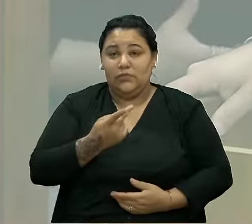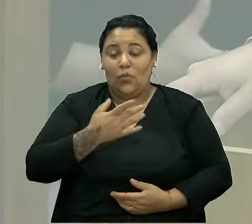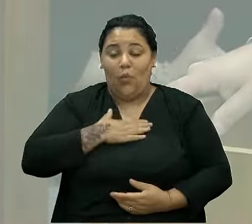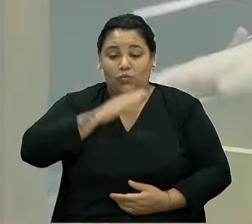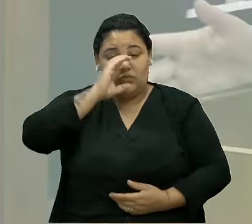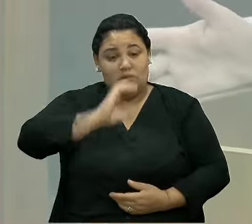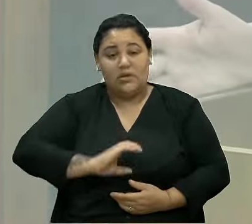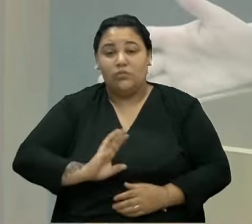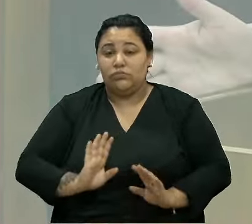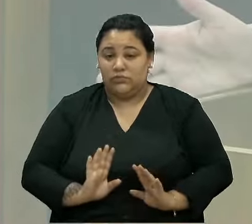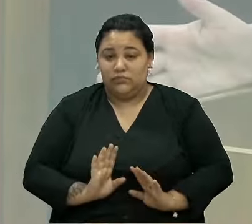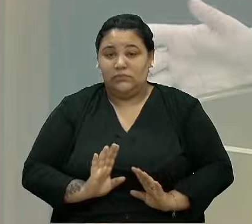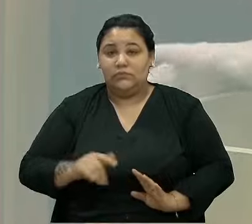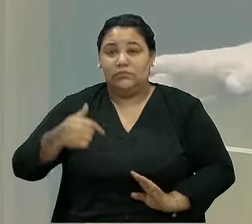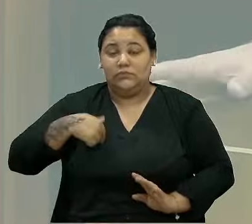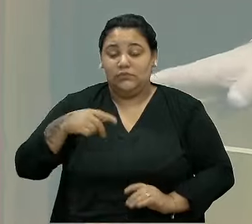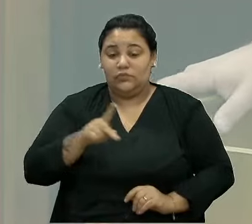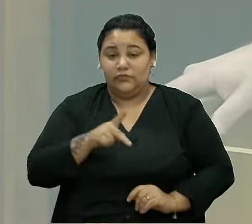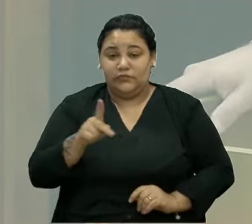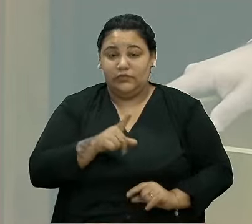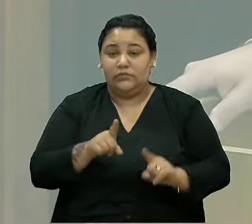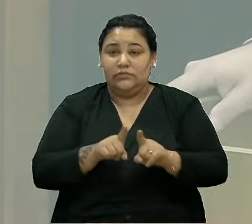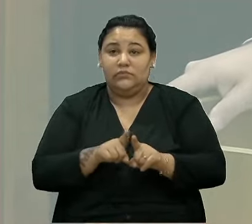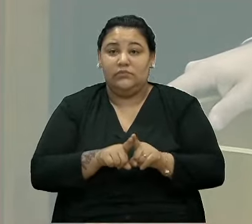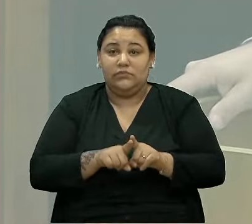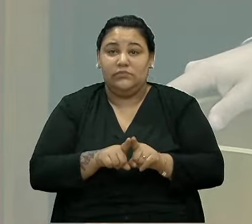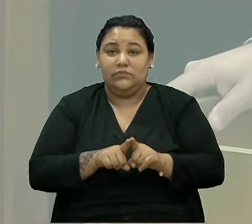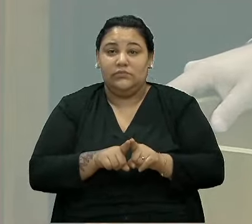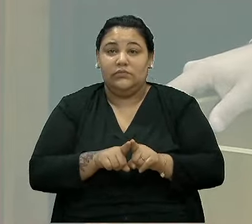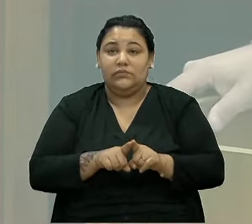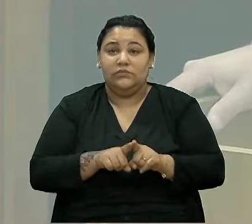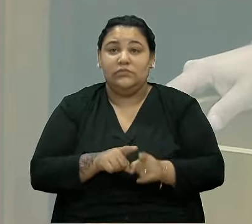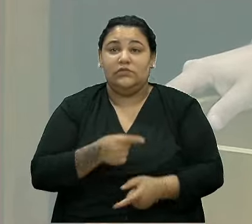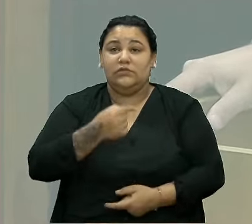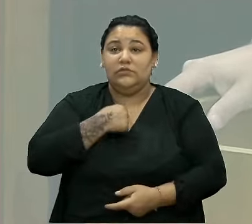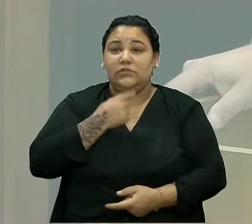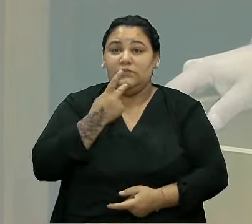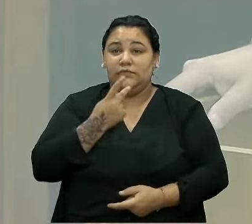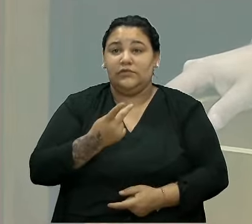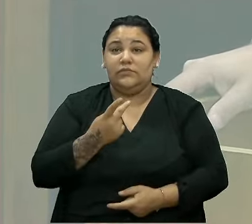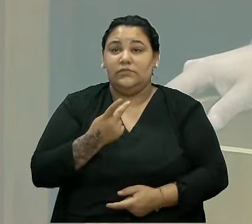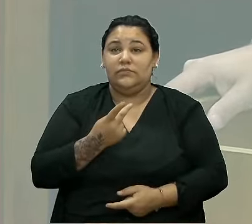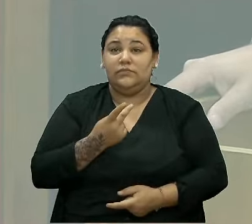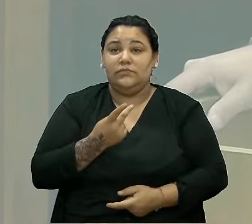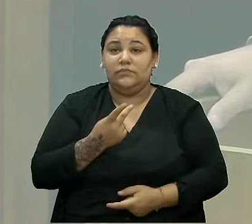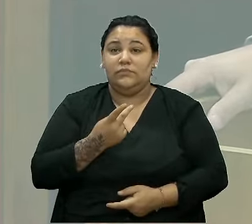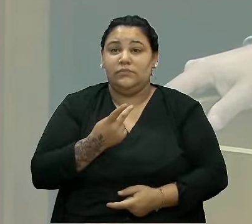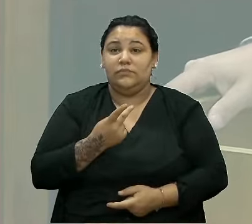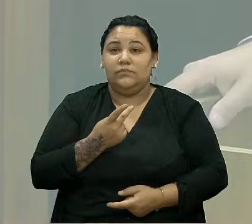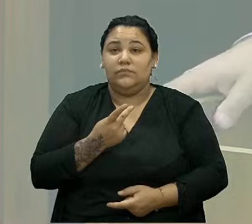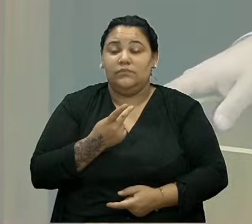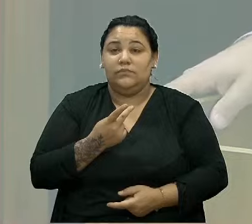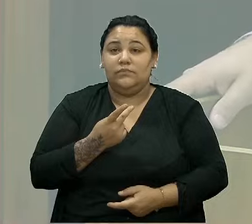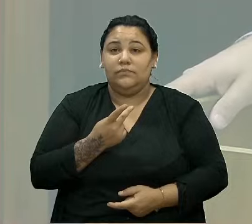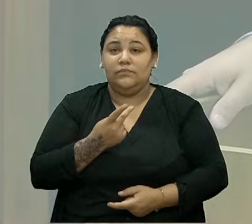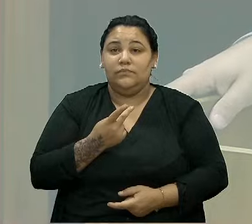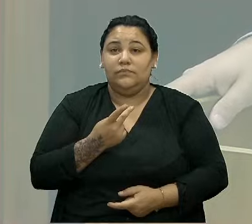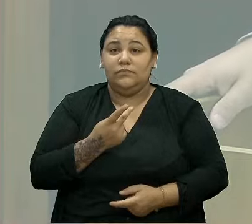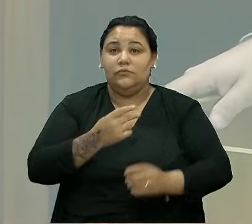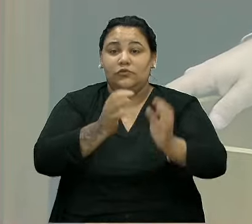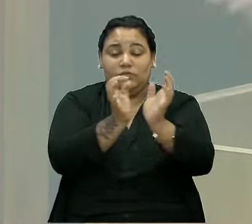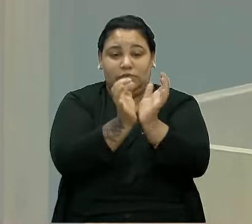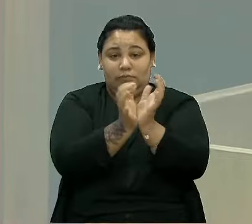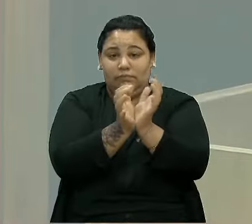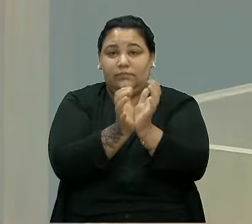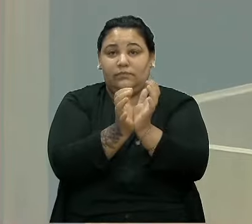como professor e eu falo de uma categoria de colegas